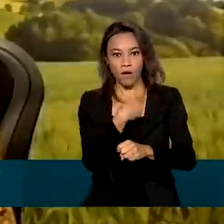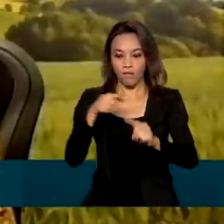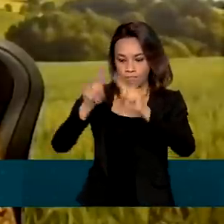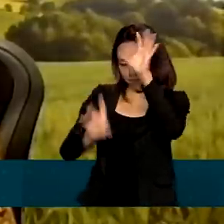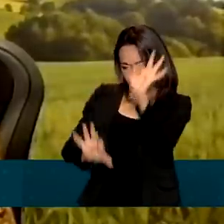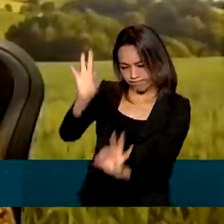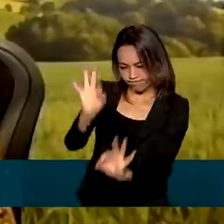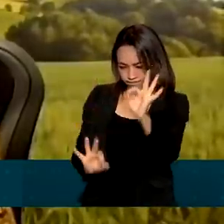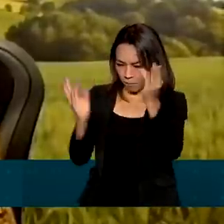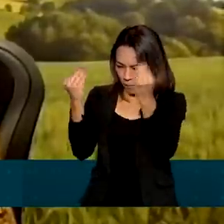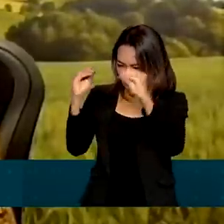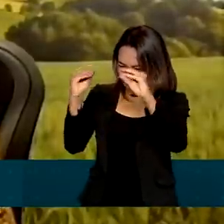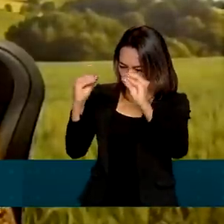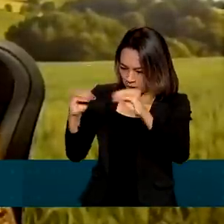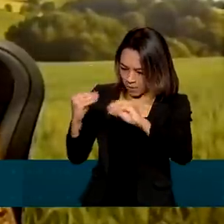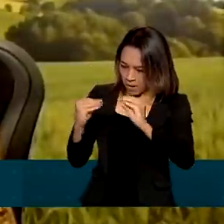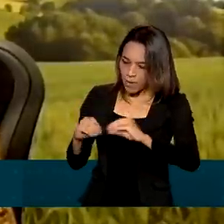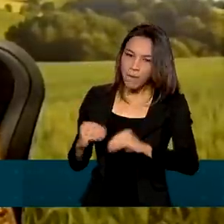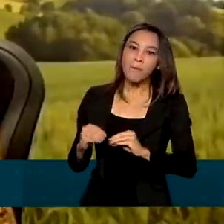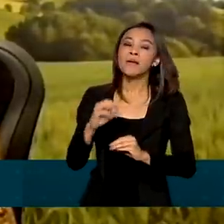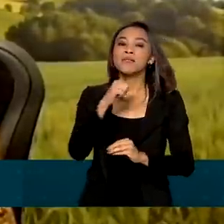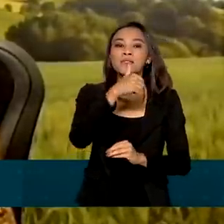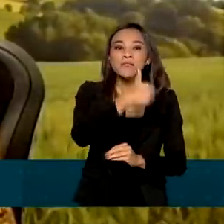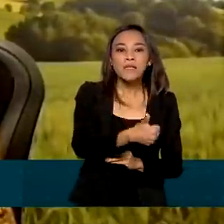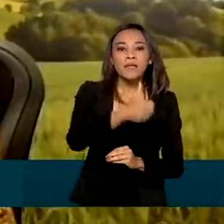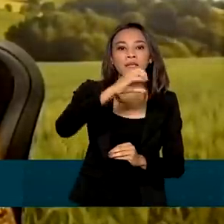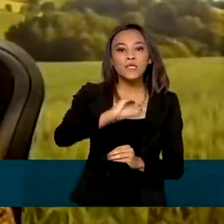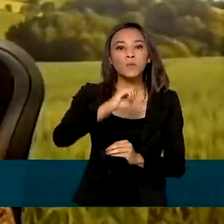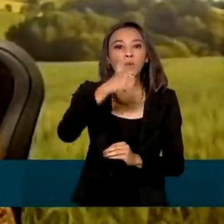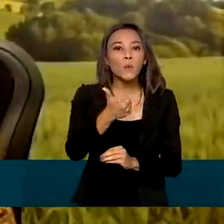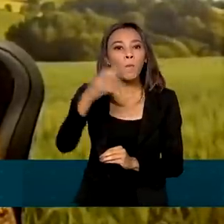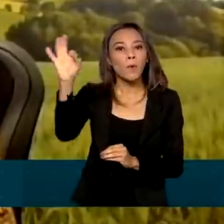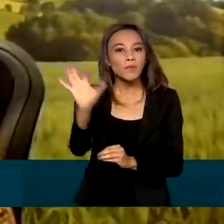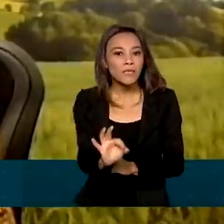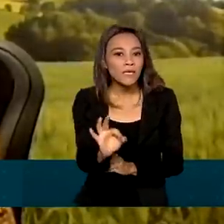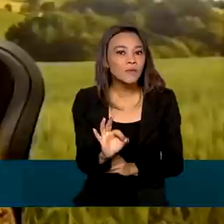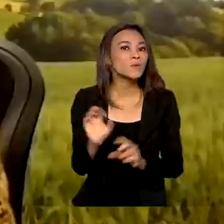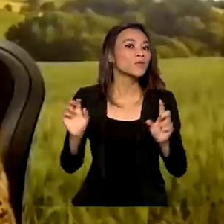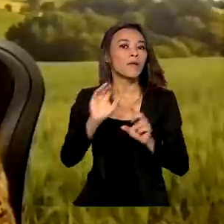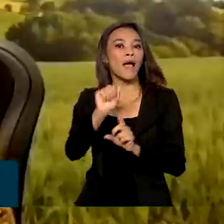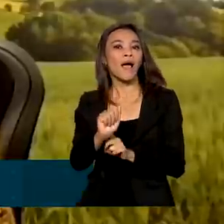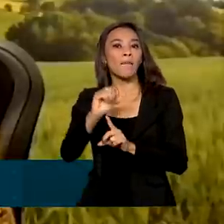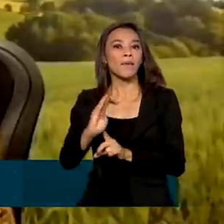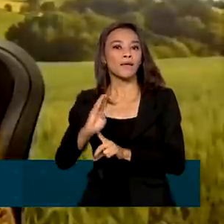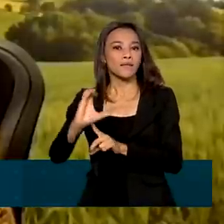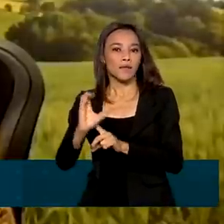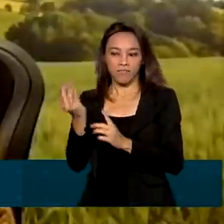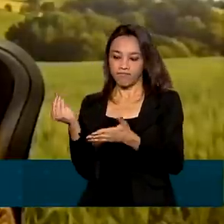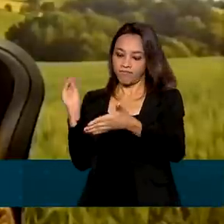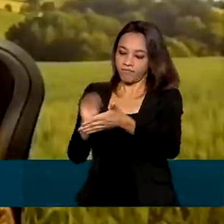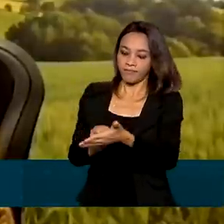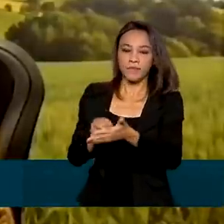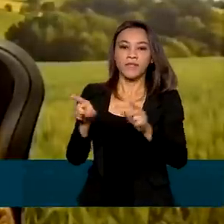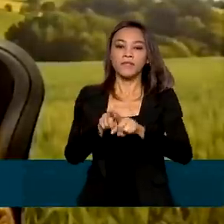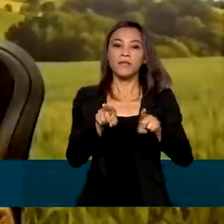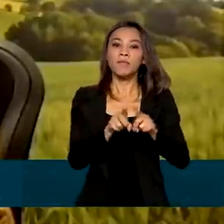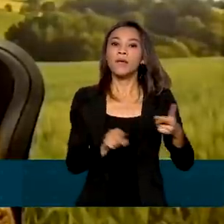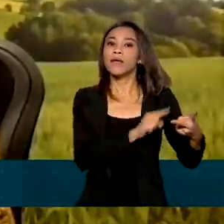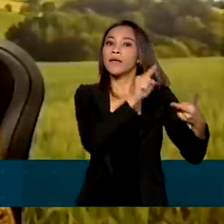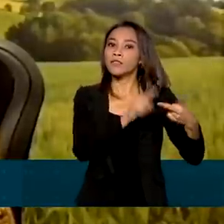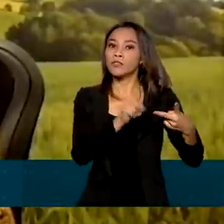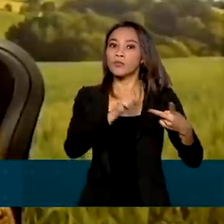com ampliação de 101% da linha do programa ABC e o financiamento para restauração